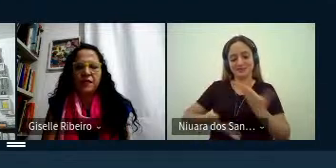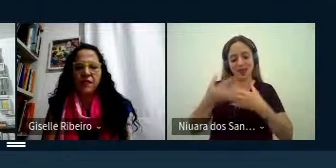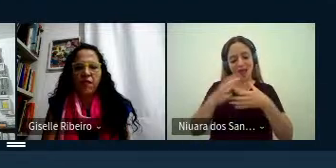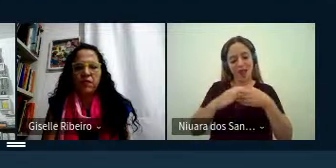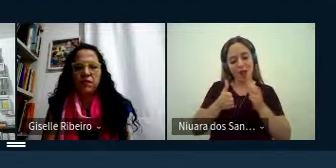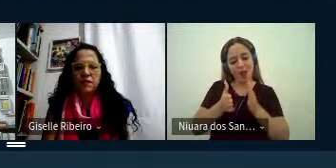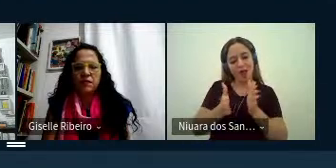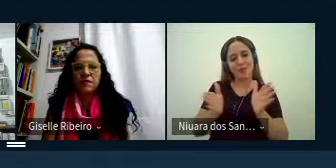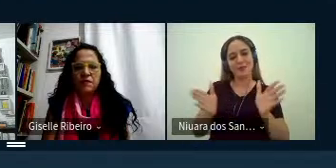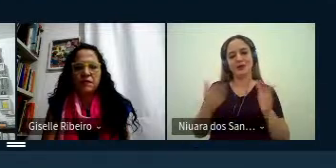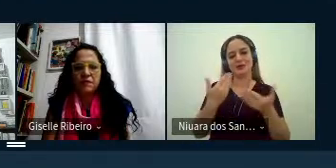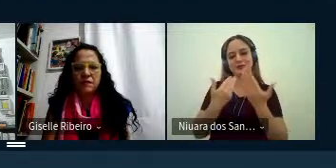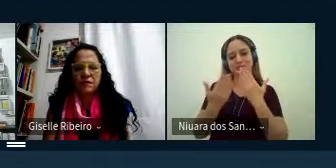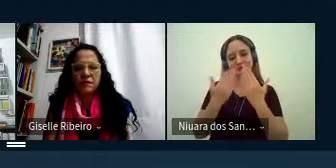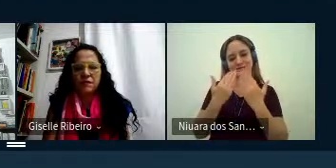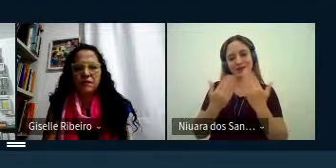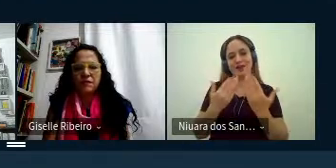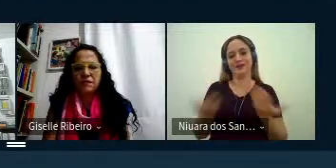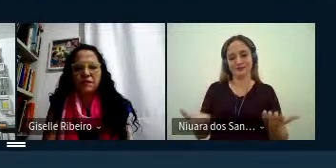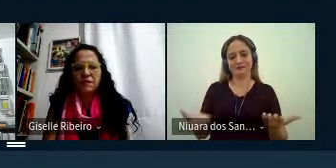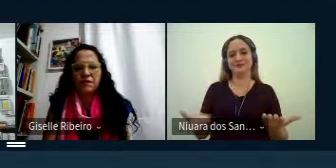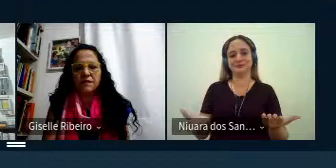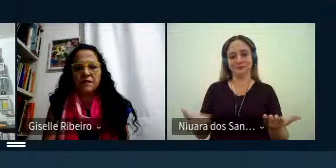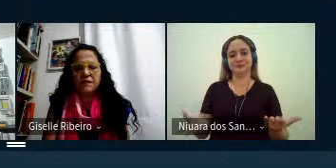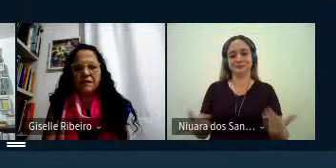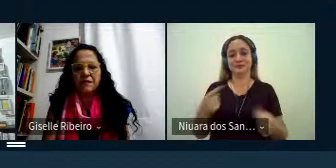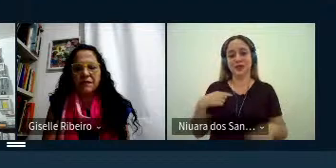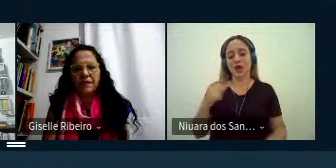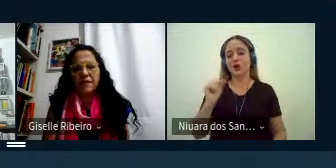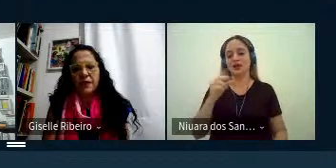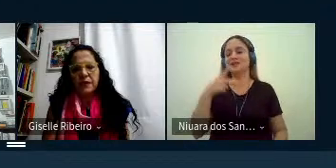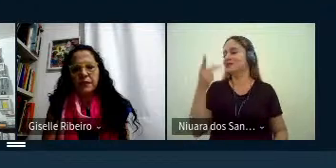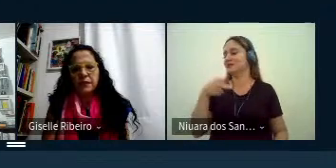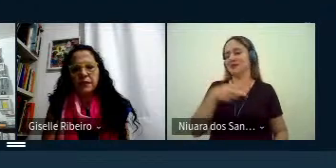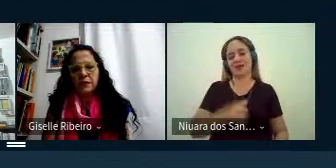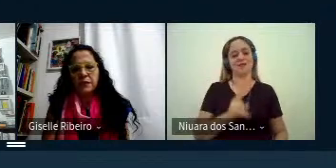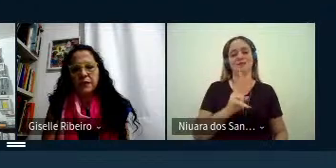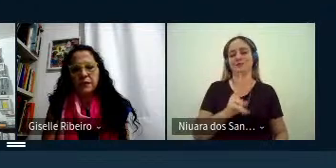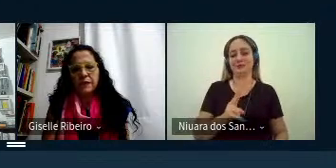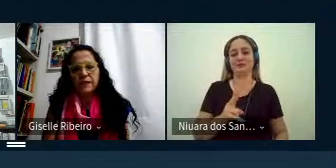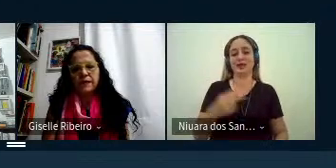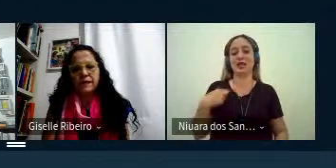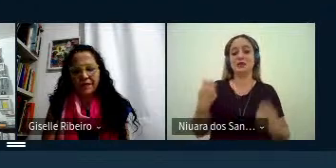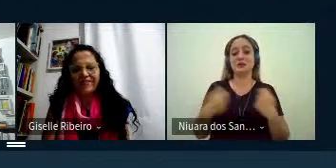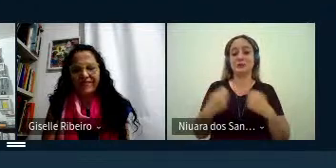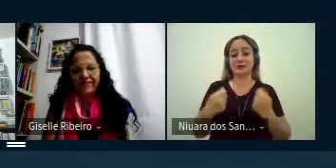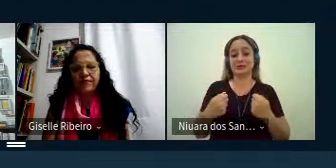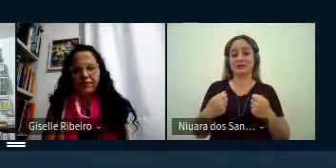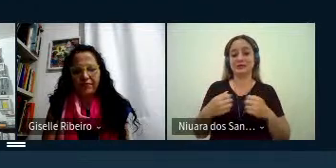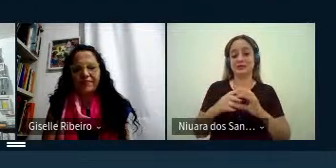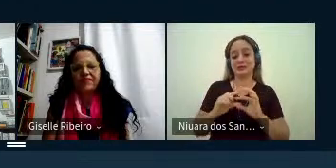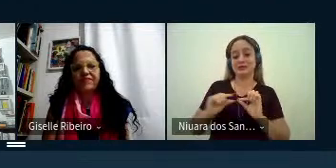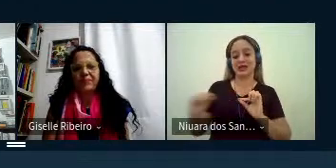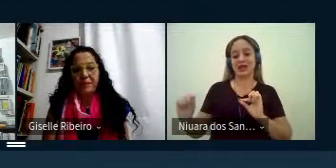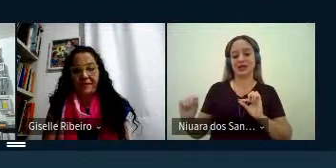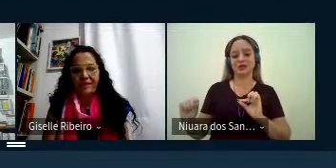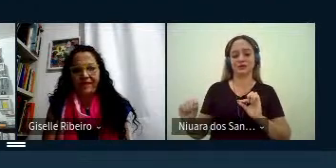e é aquilo que a gente sempre comenta né a gente precisa sair da nosso né